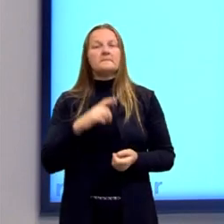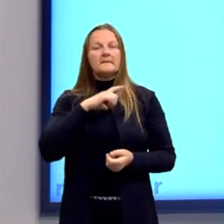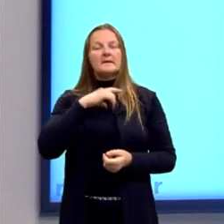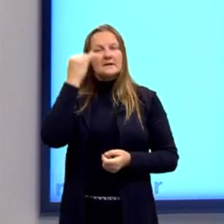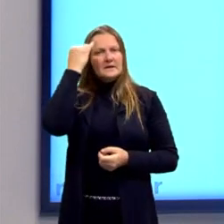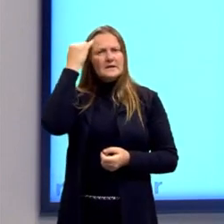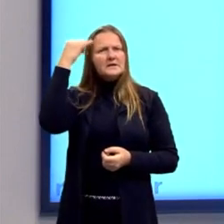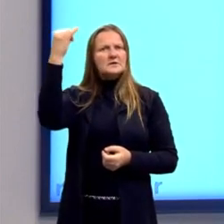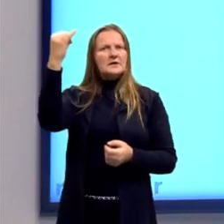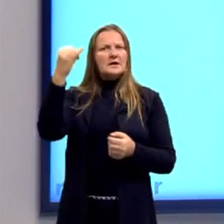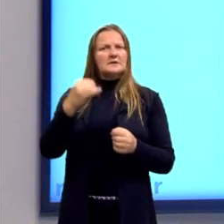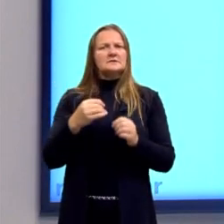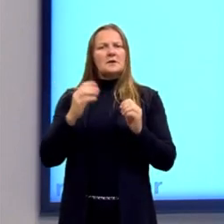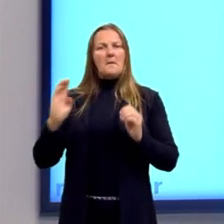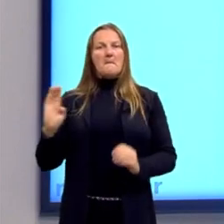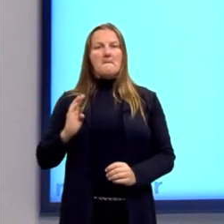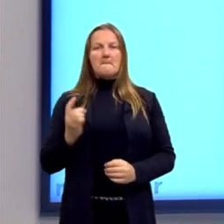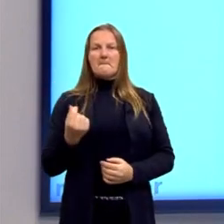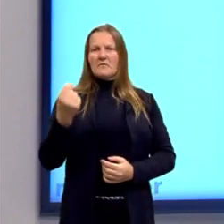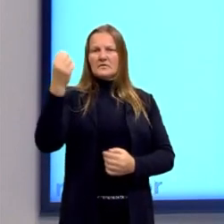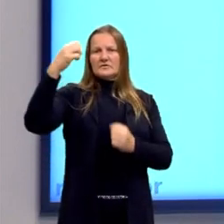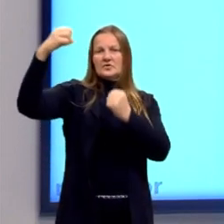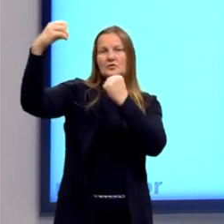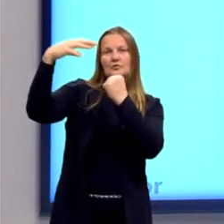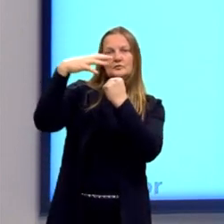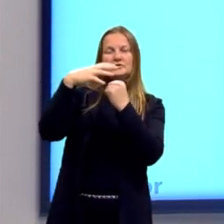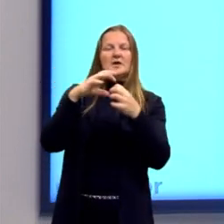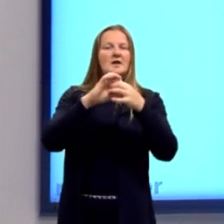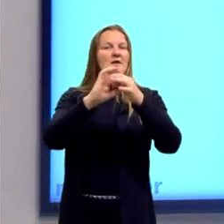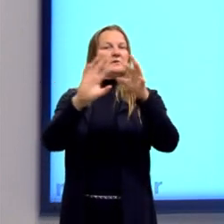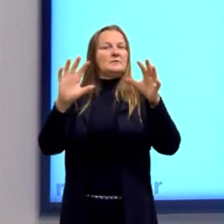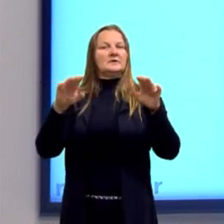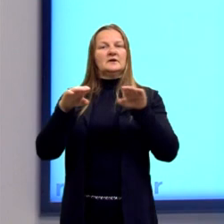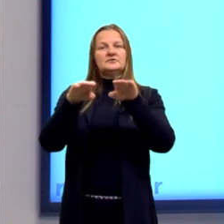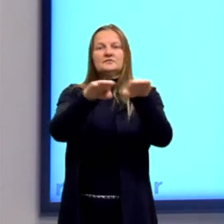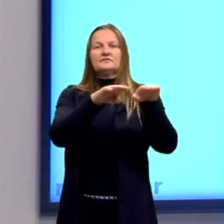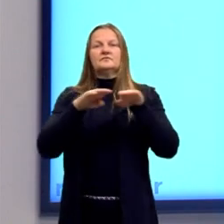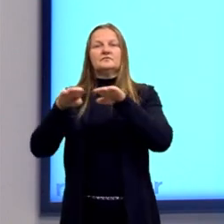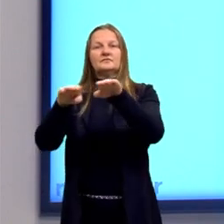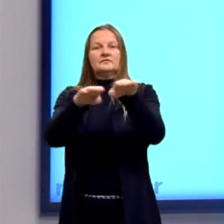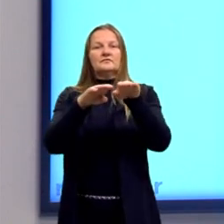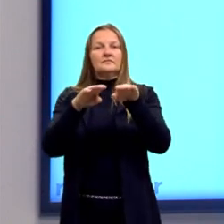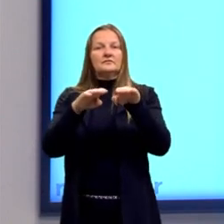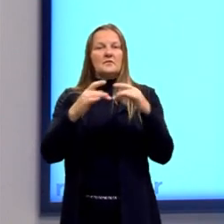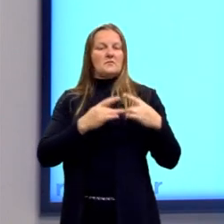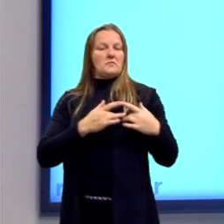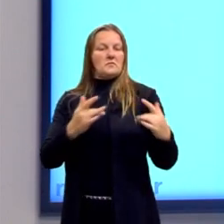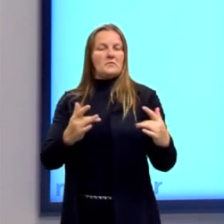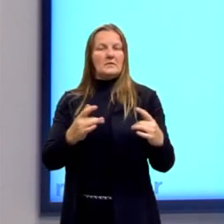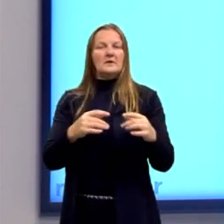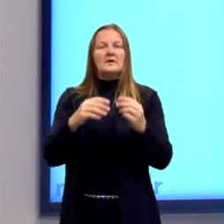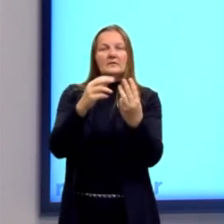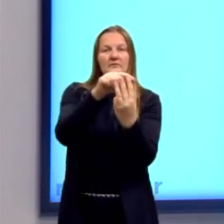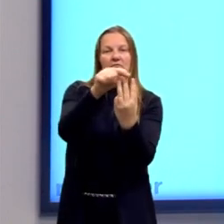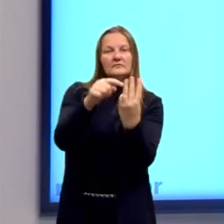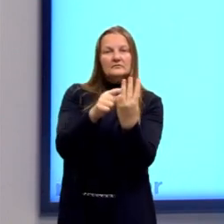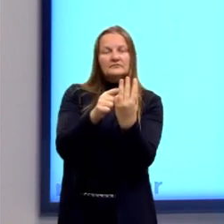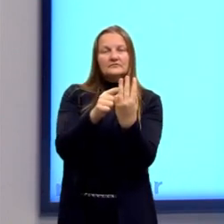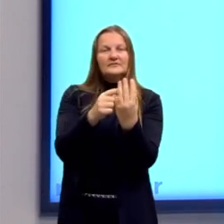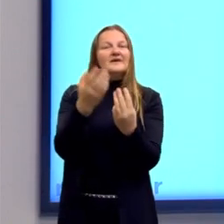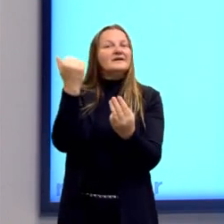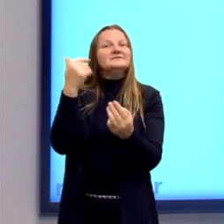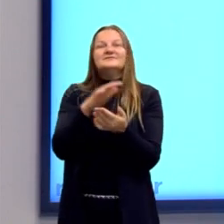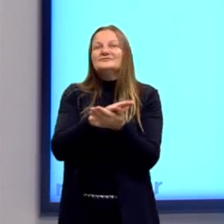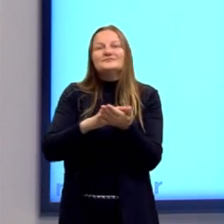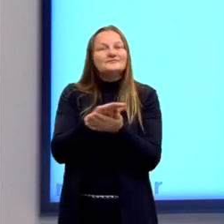ideais burgueses, iluministas, da liberdade, fraternidade, igualdade, que não se tinha. Enquanto